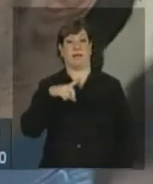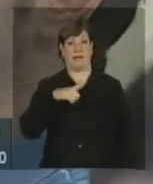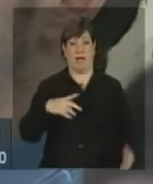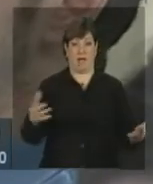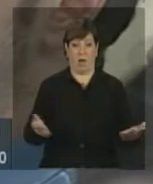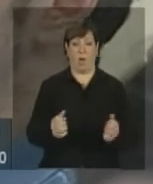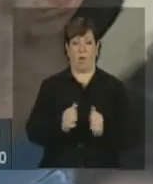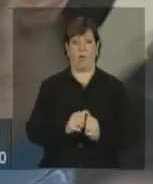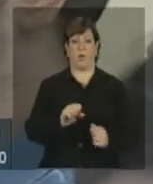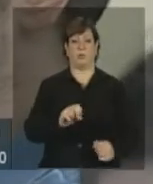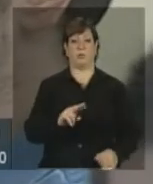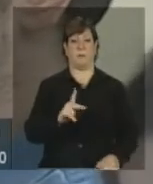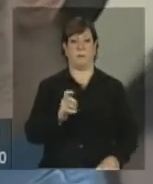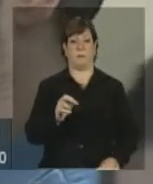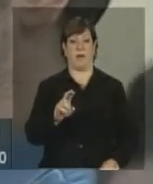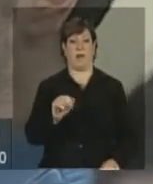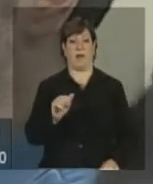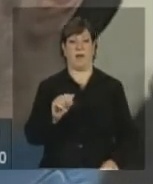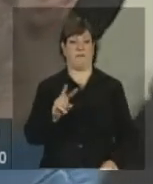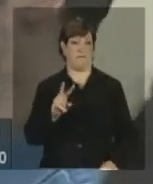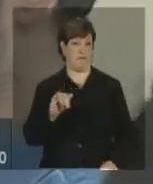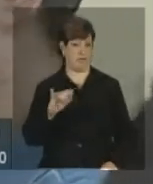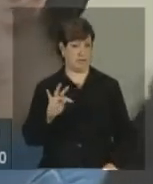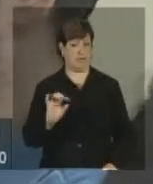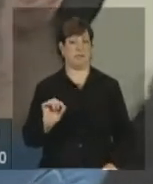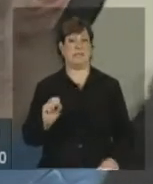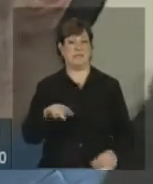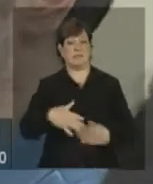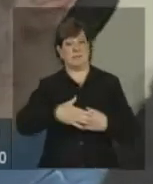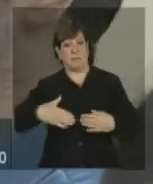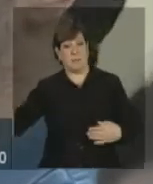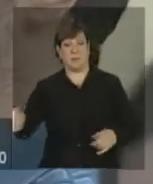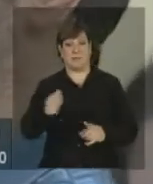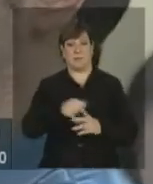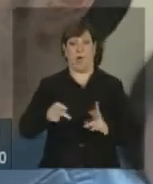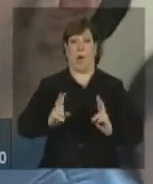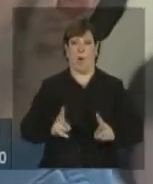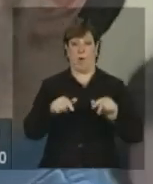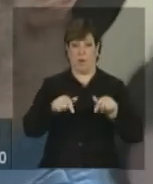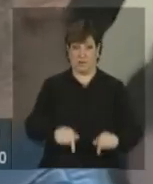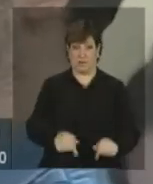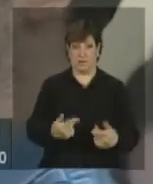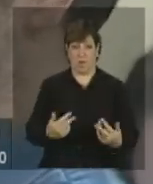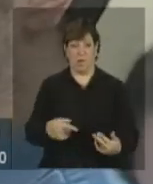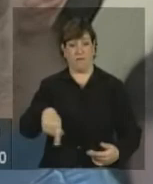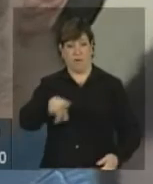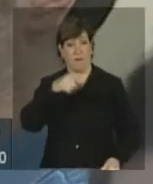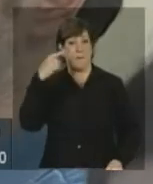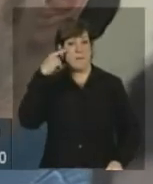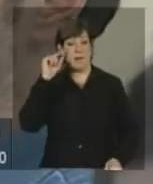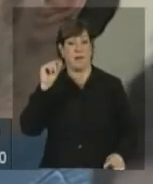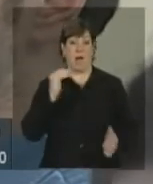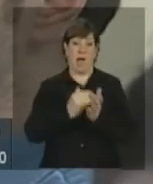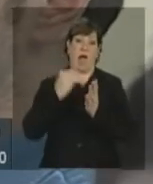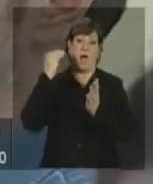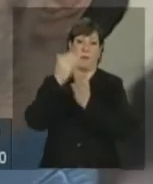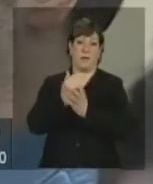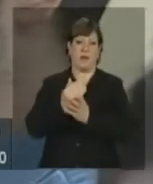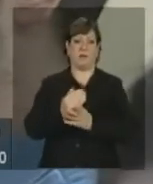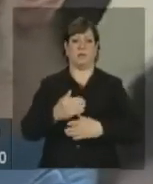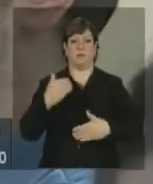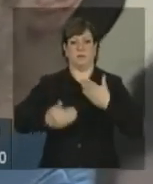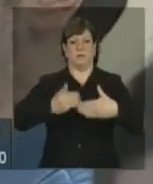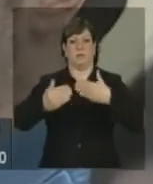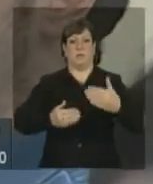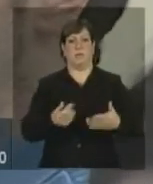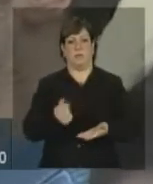saber se, para os próximos meses, continuando esse ritmo, vocês pensam em ou aumentar o ritmo dos investimentos